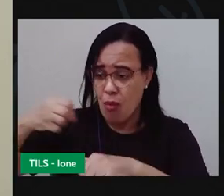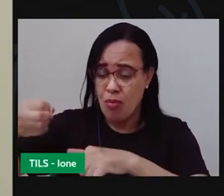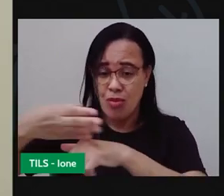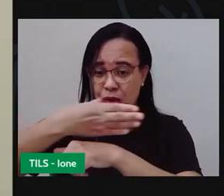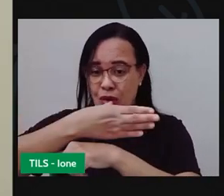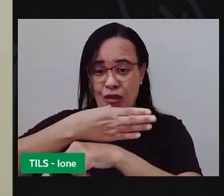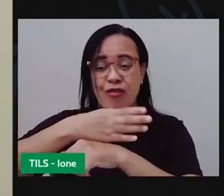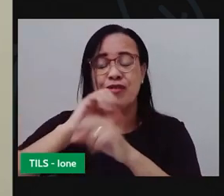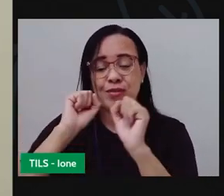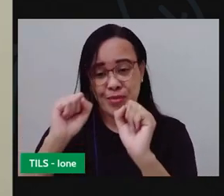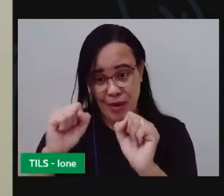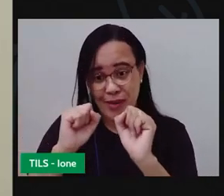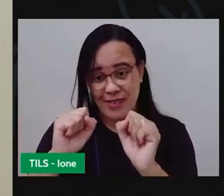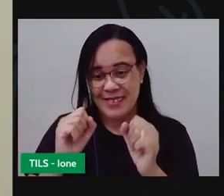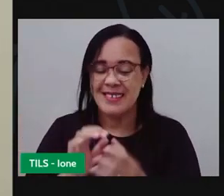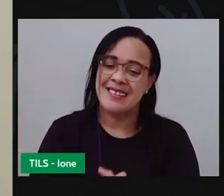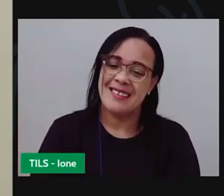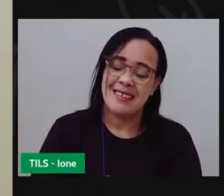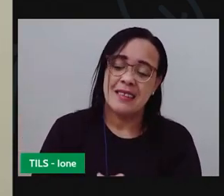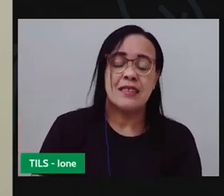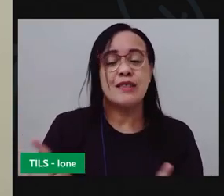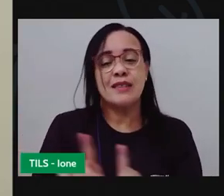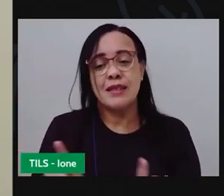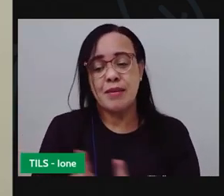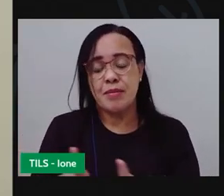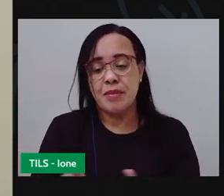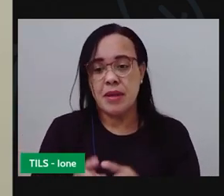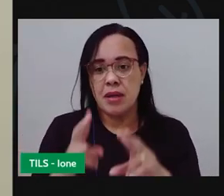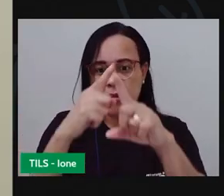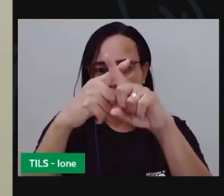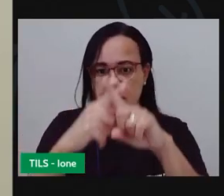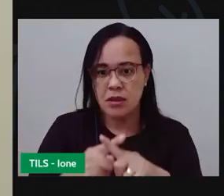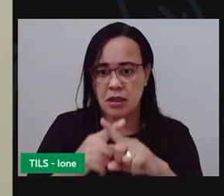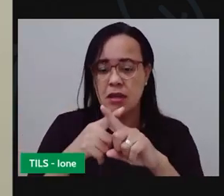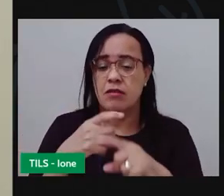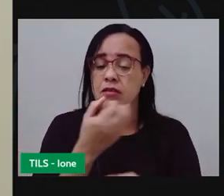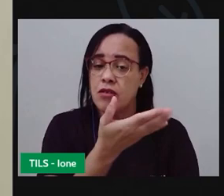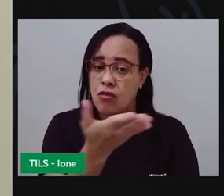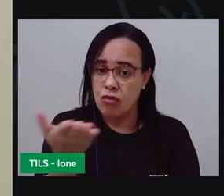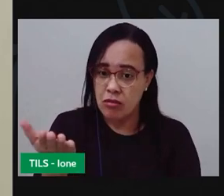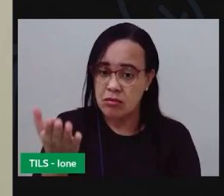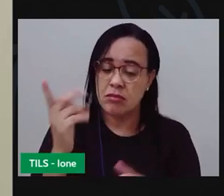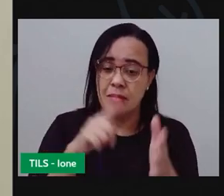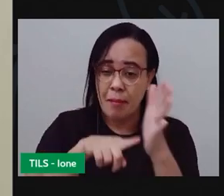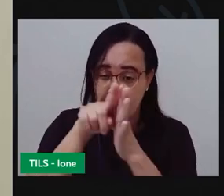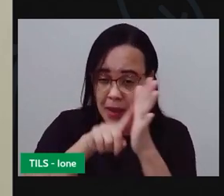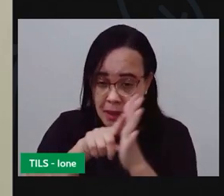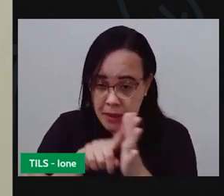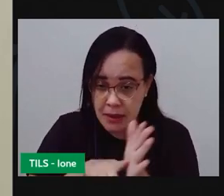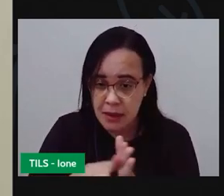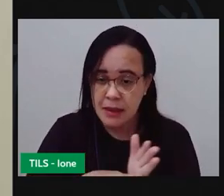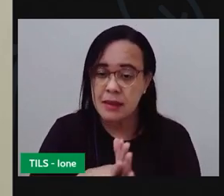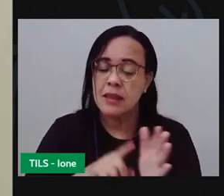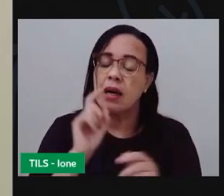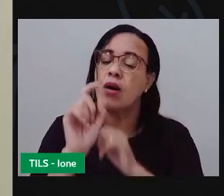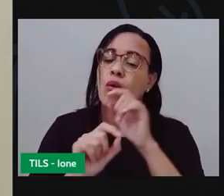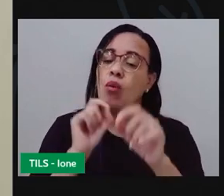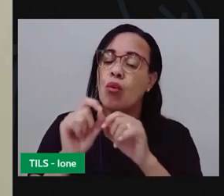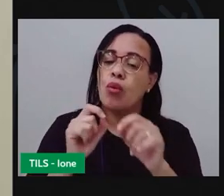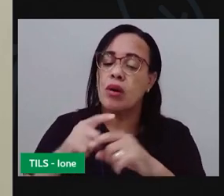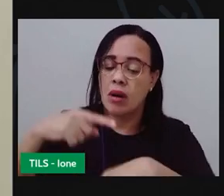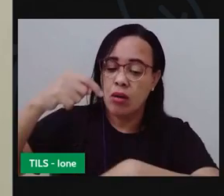aí um desafio para você fazer uma pesquisa acompanhando o tempo de